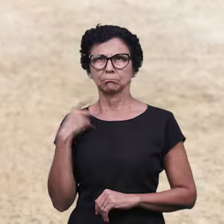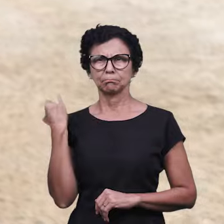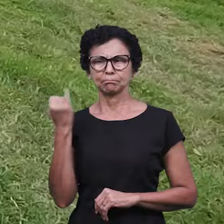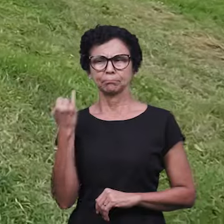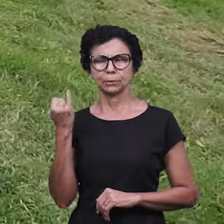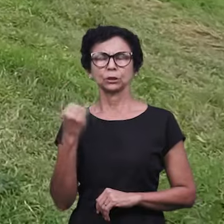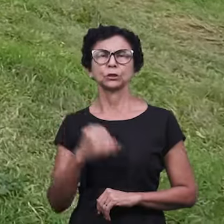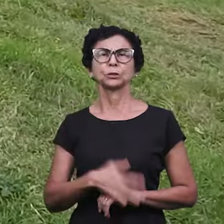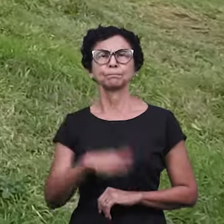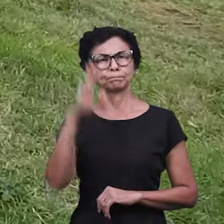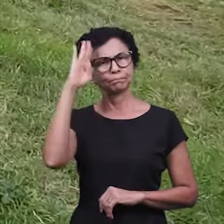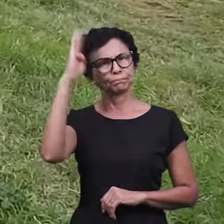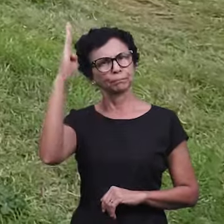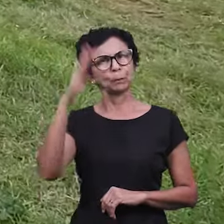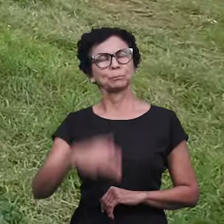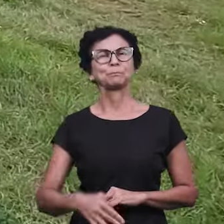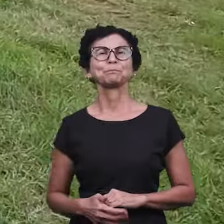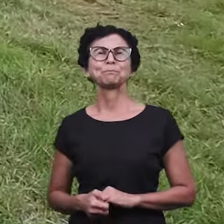prioridade.